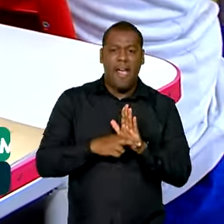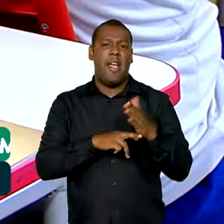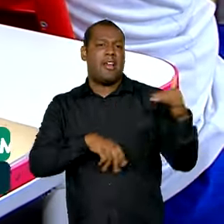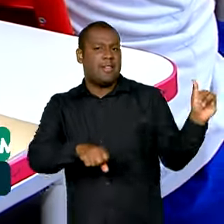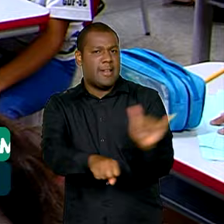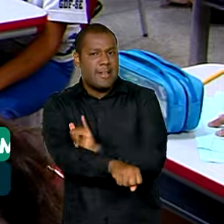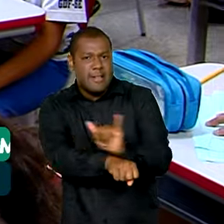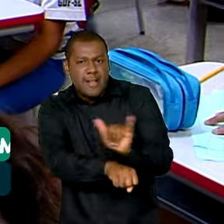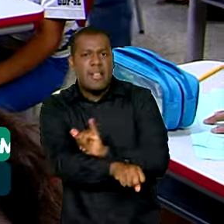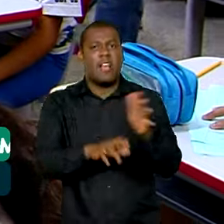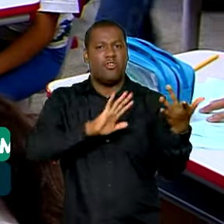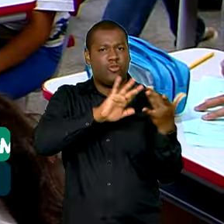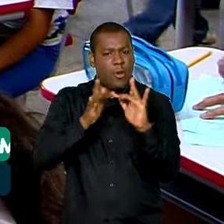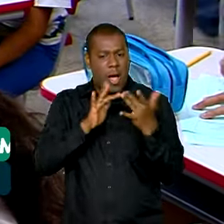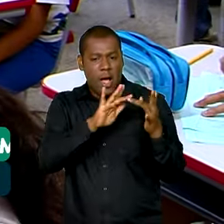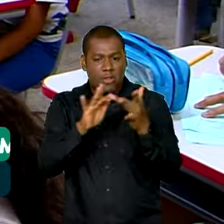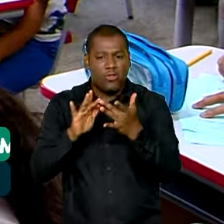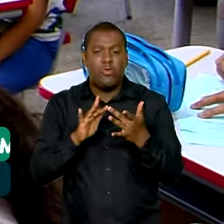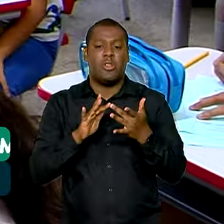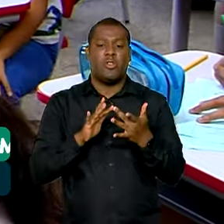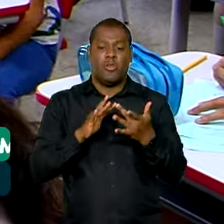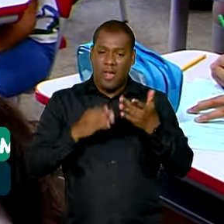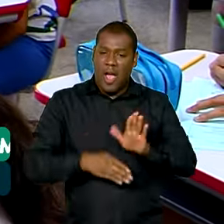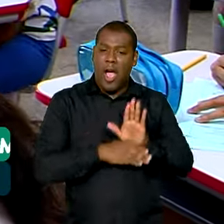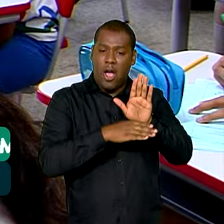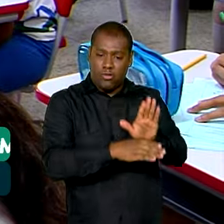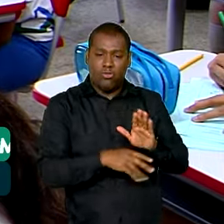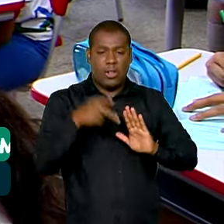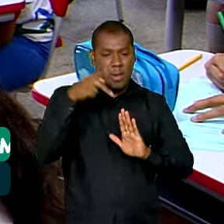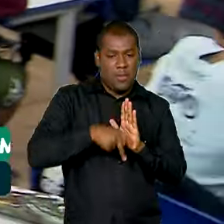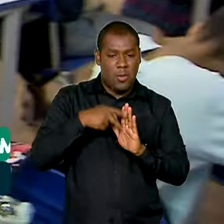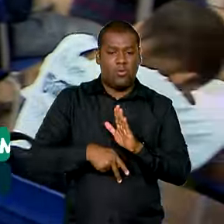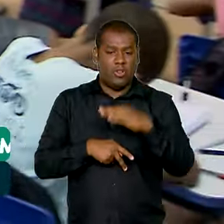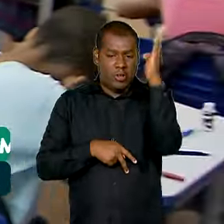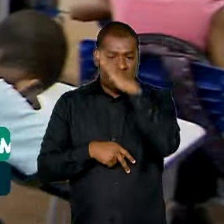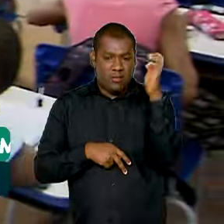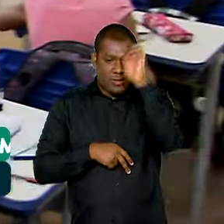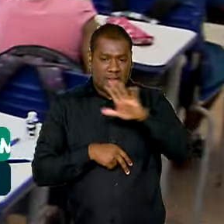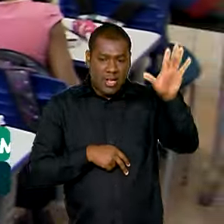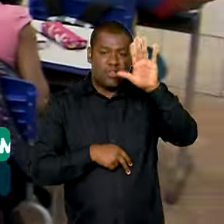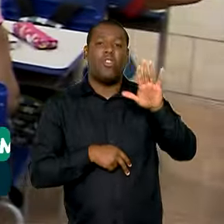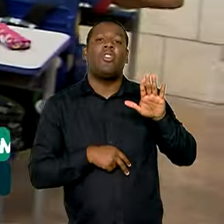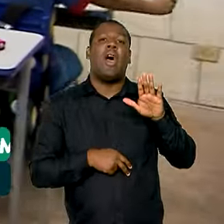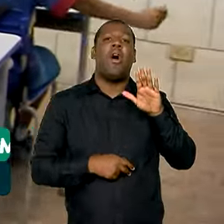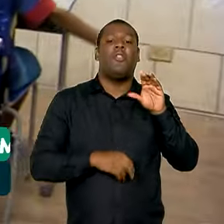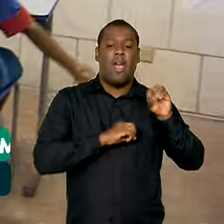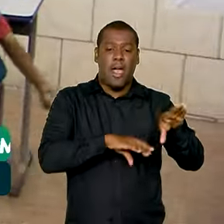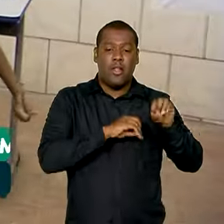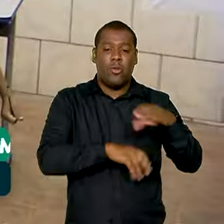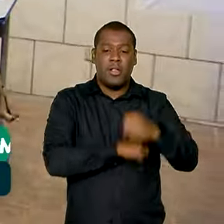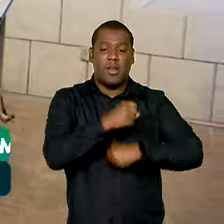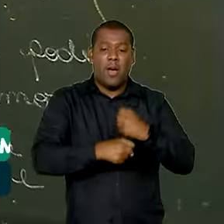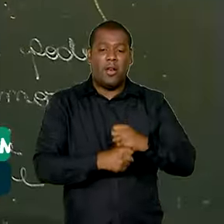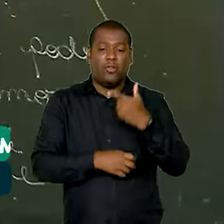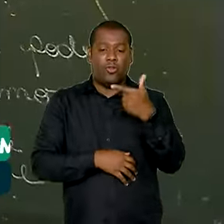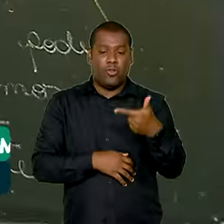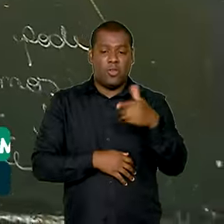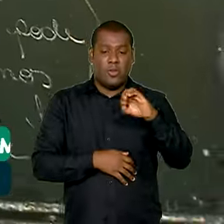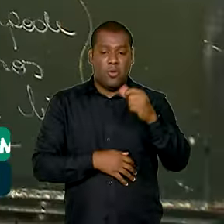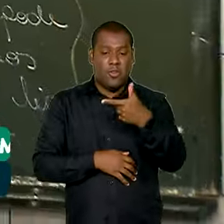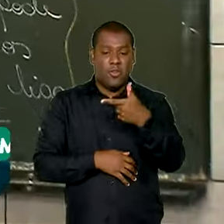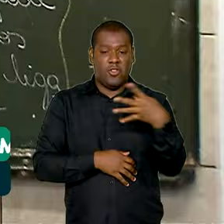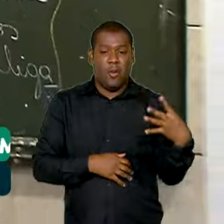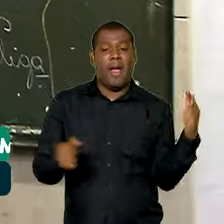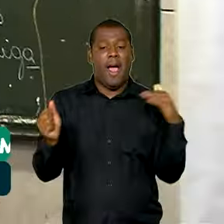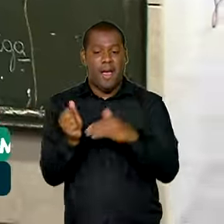estratégias para a construção do Plano Nacional de Educação 2024-2034, a